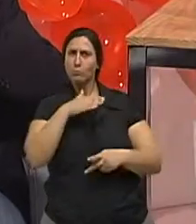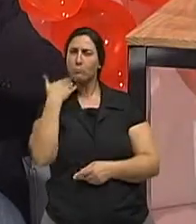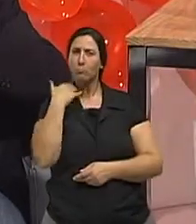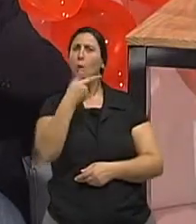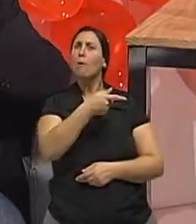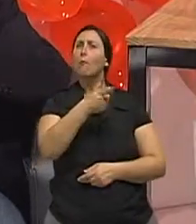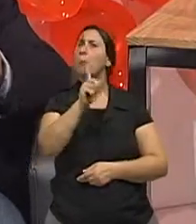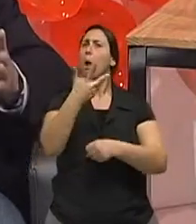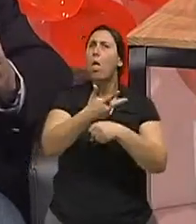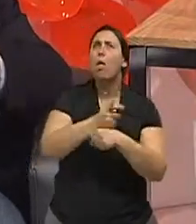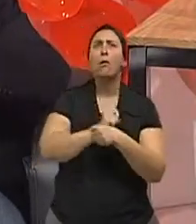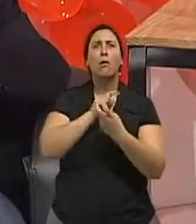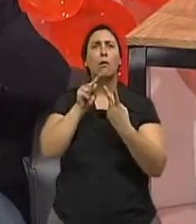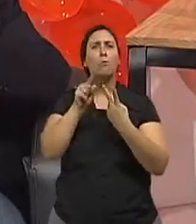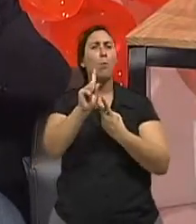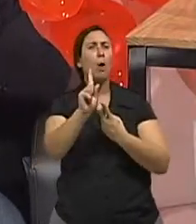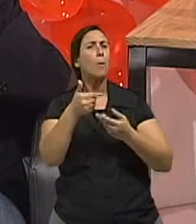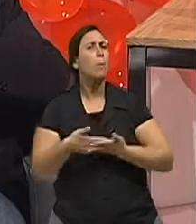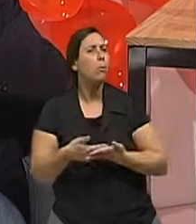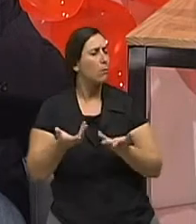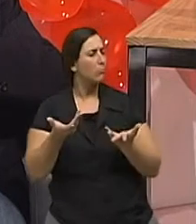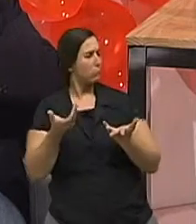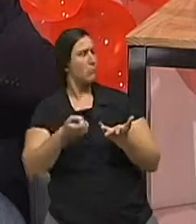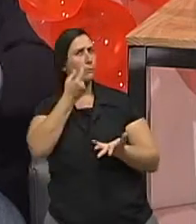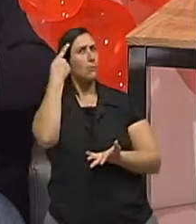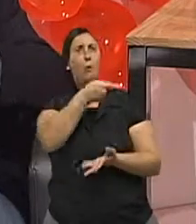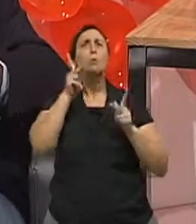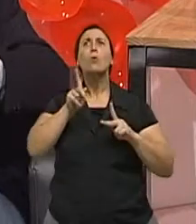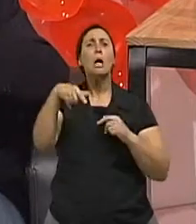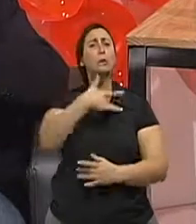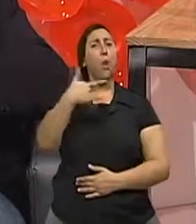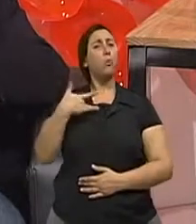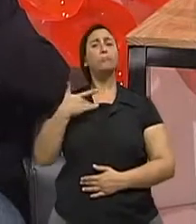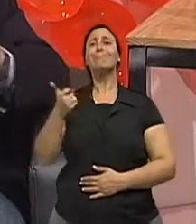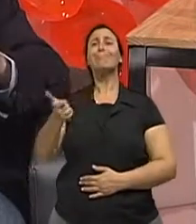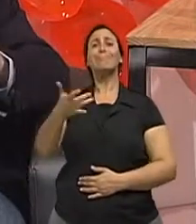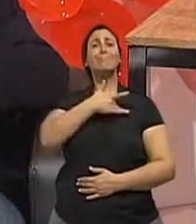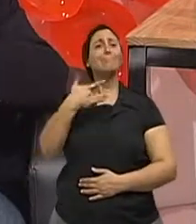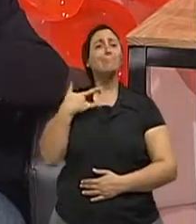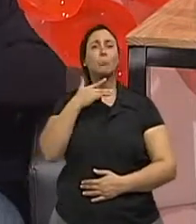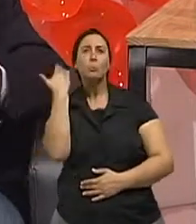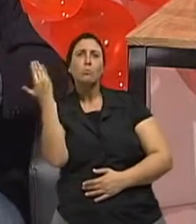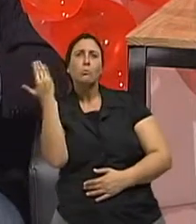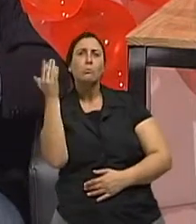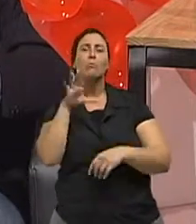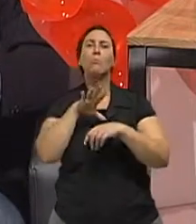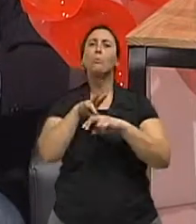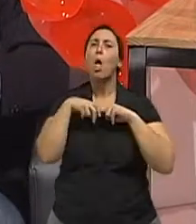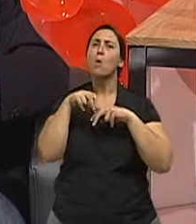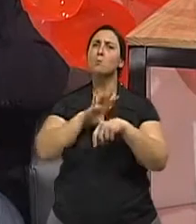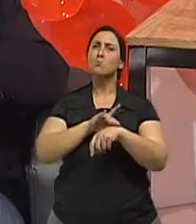bandeira. Aí chamou atenção. Aí chamou atenção. Então, não estamos pedindo nada de absurdo.